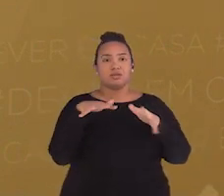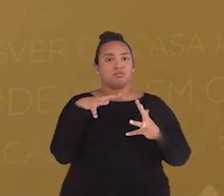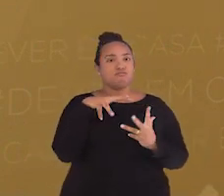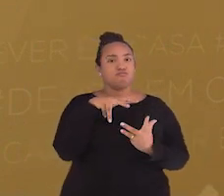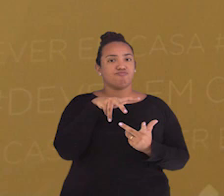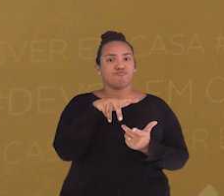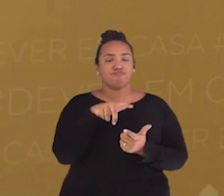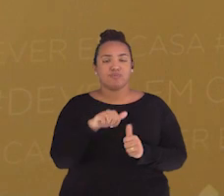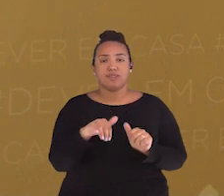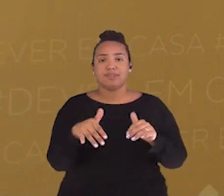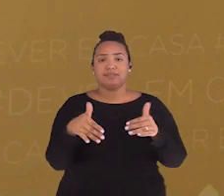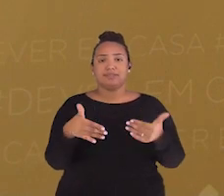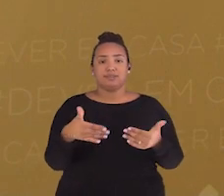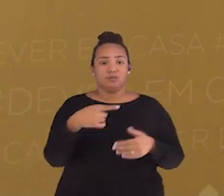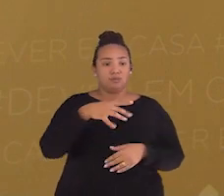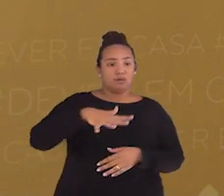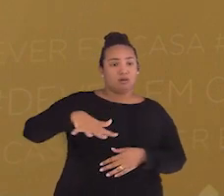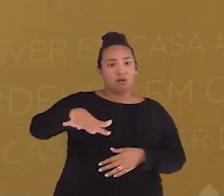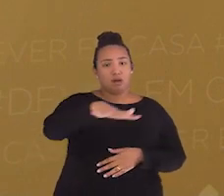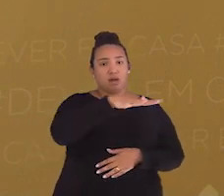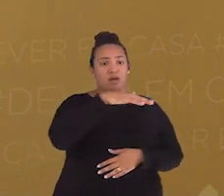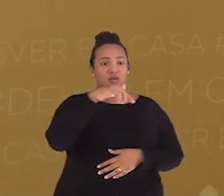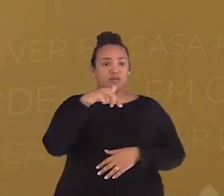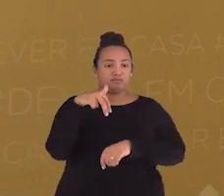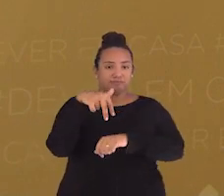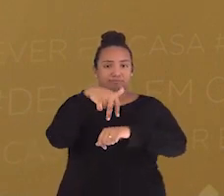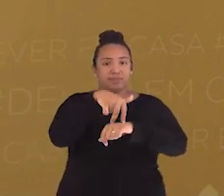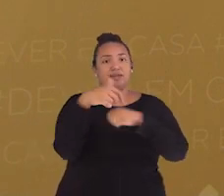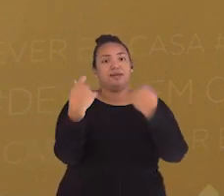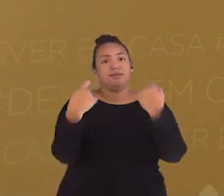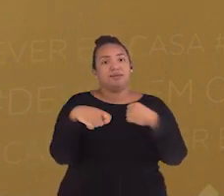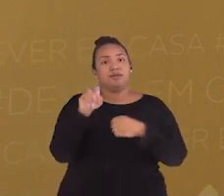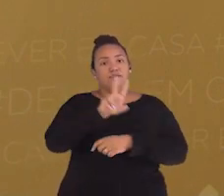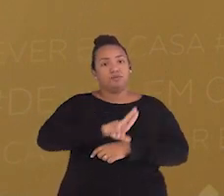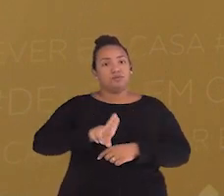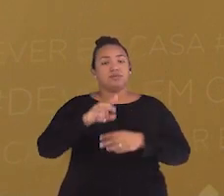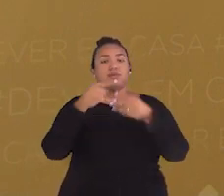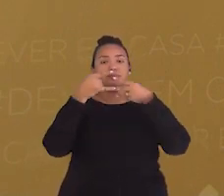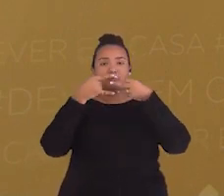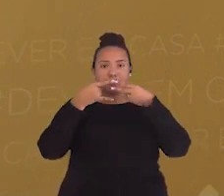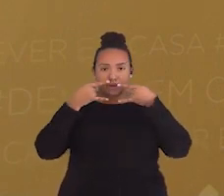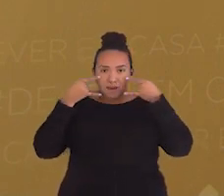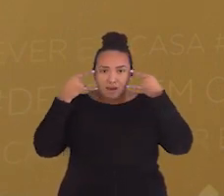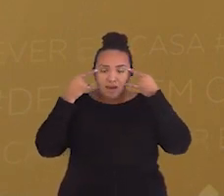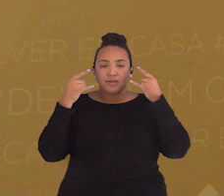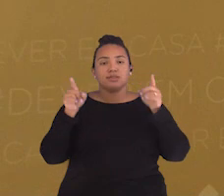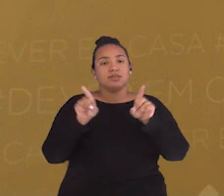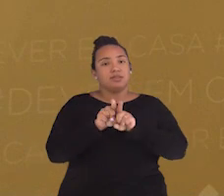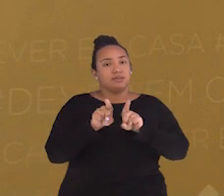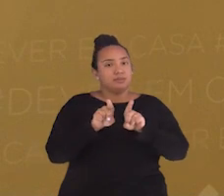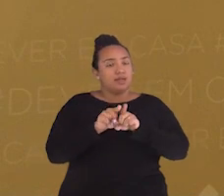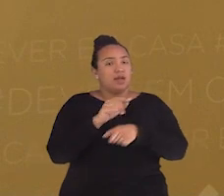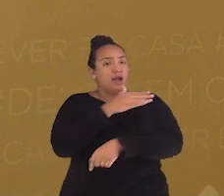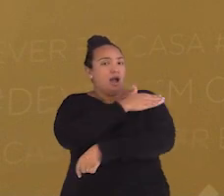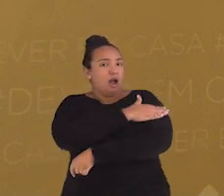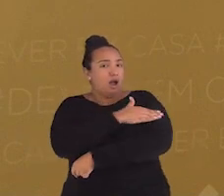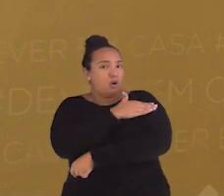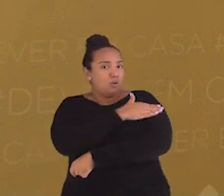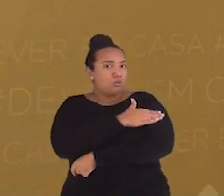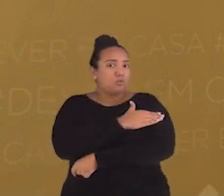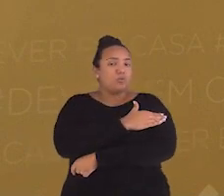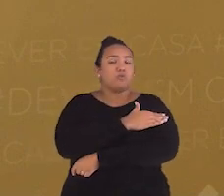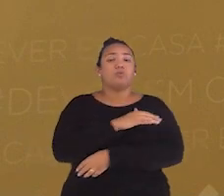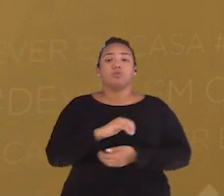presença em espaços coletivos, exigindo o uso de máscara, utilização do álcool, para higienização